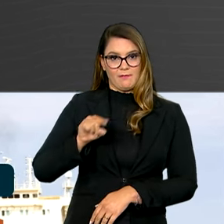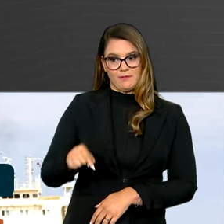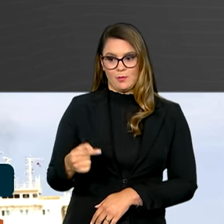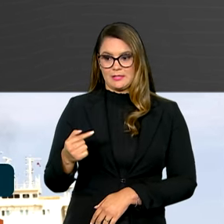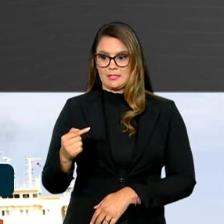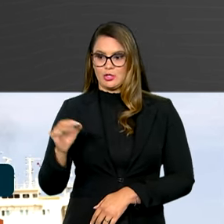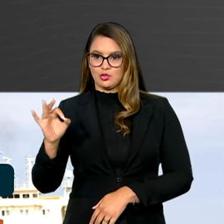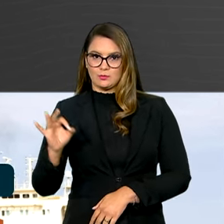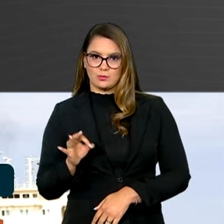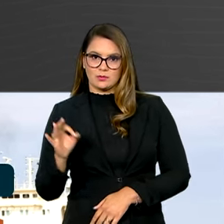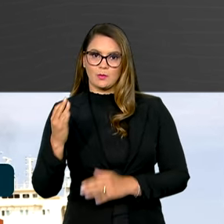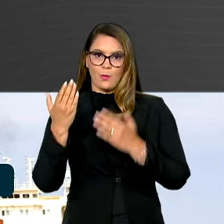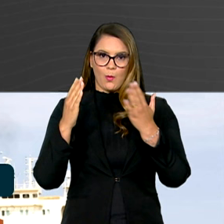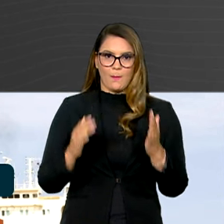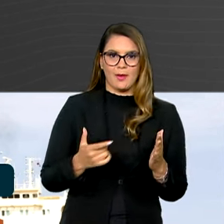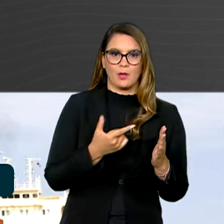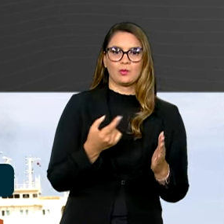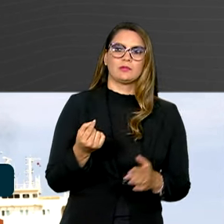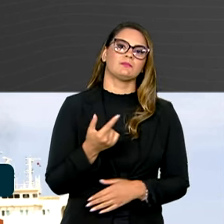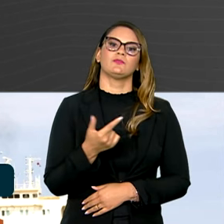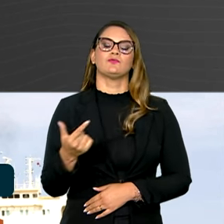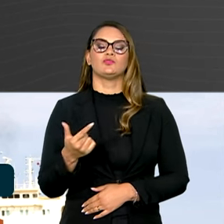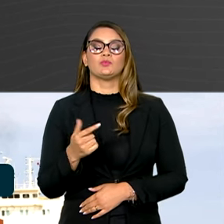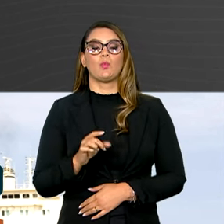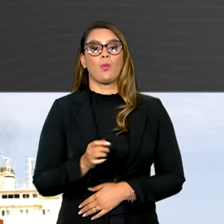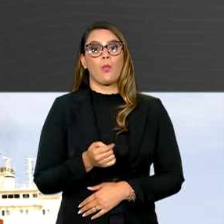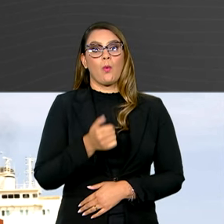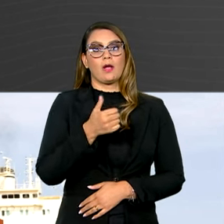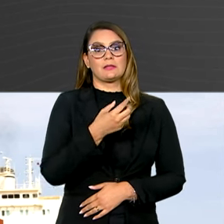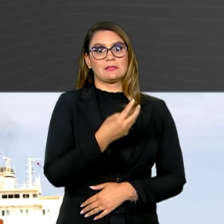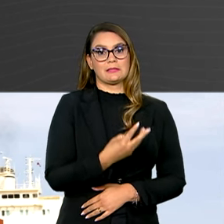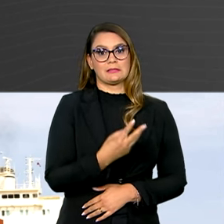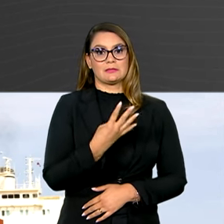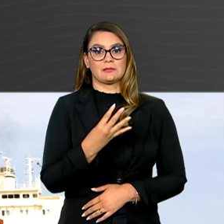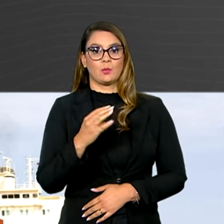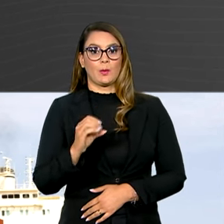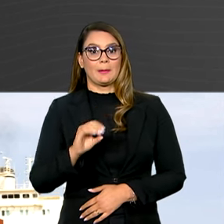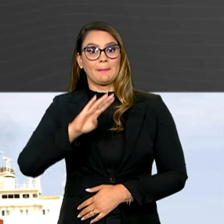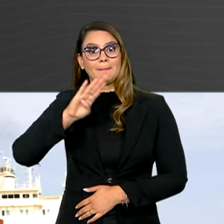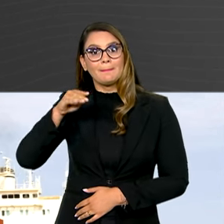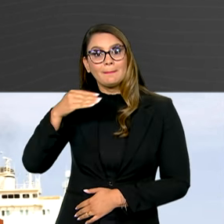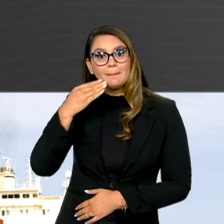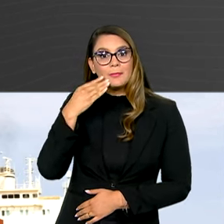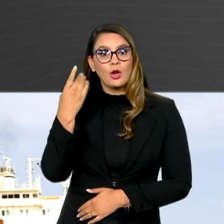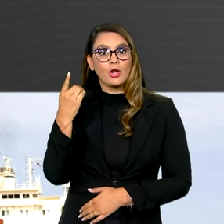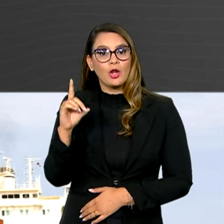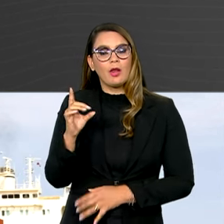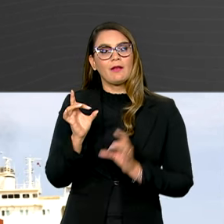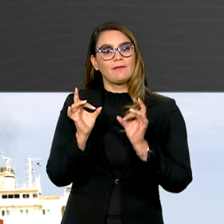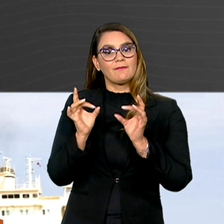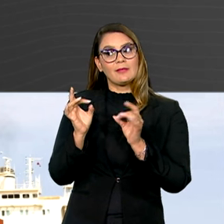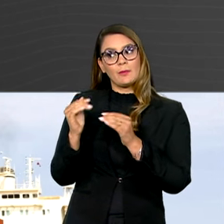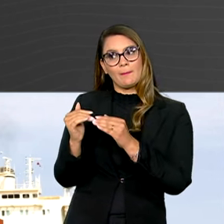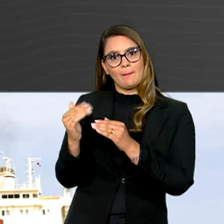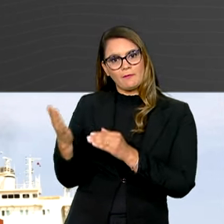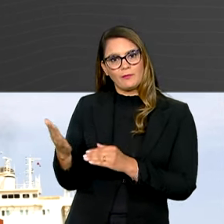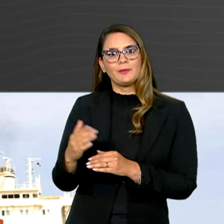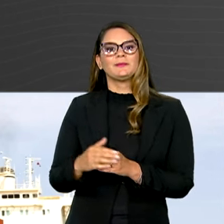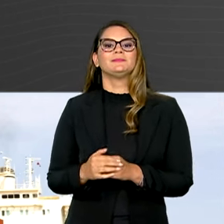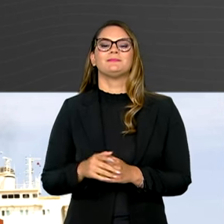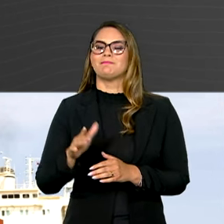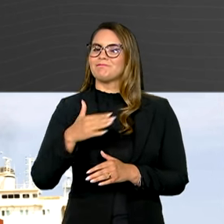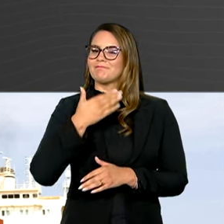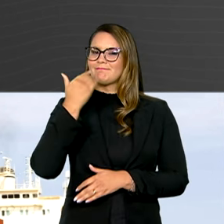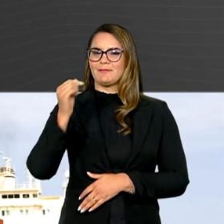em relação a 2022 e chegou a quase 340 bilhões de dólares de produtos vendidos para o exterior. Esse é o